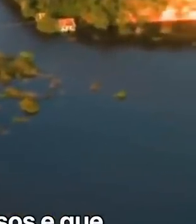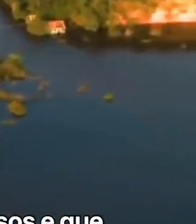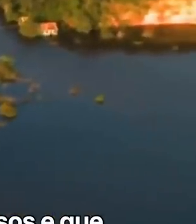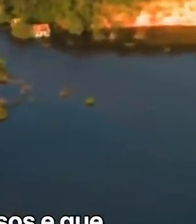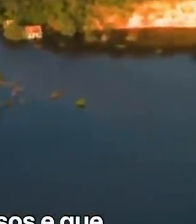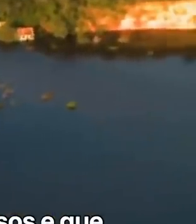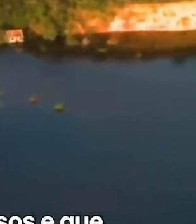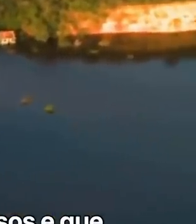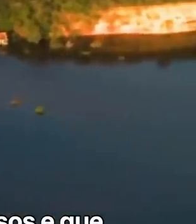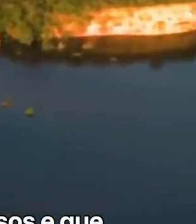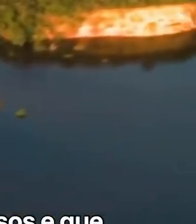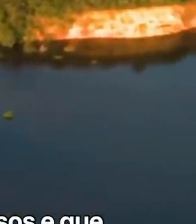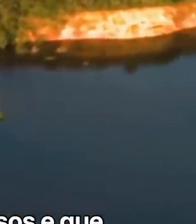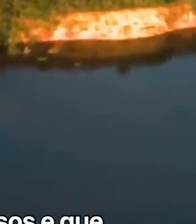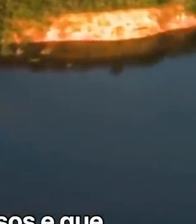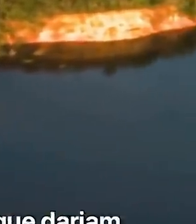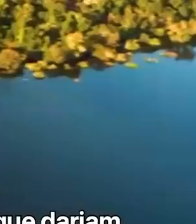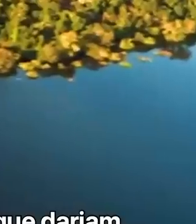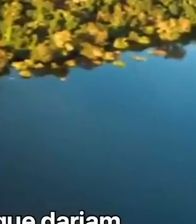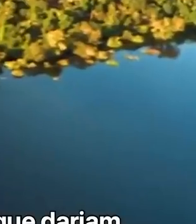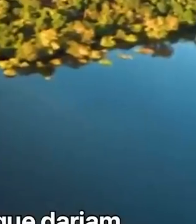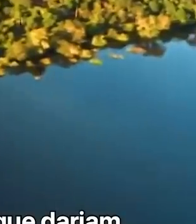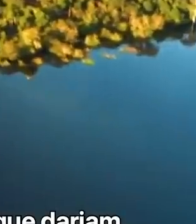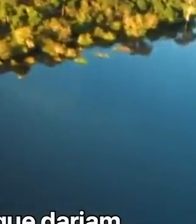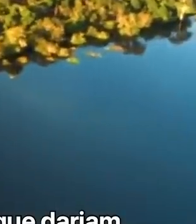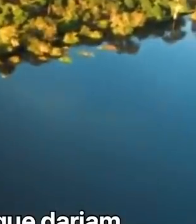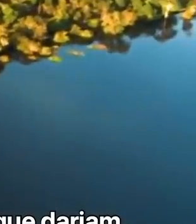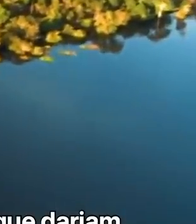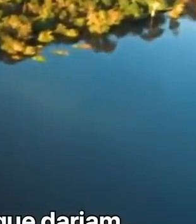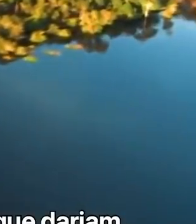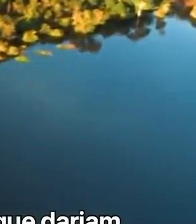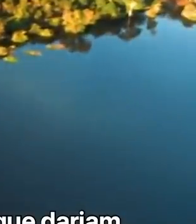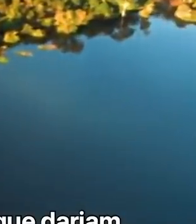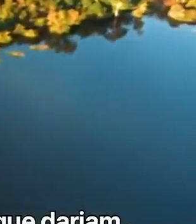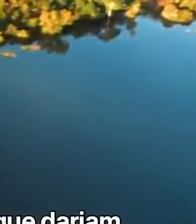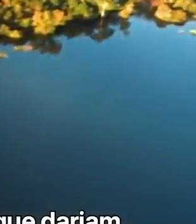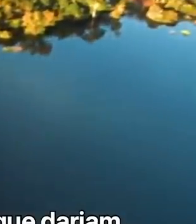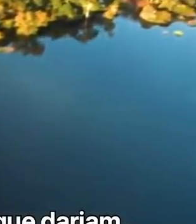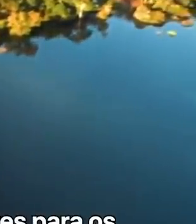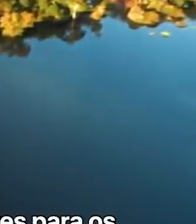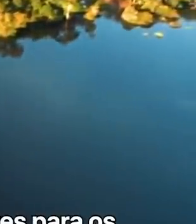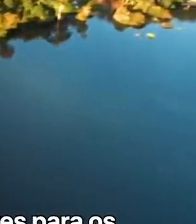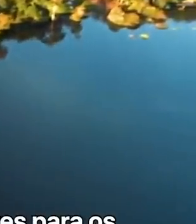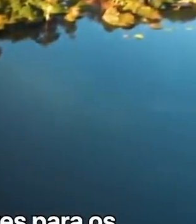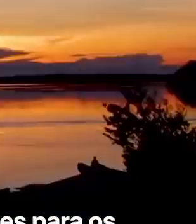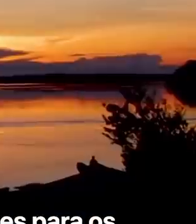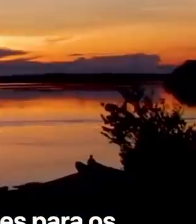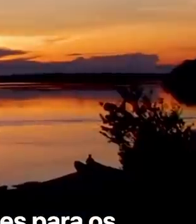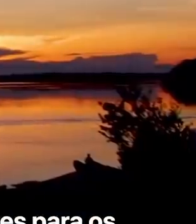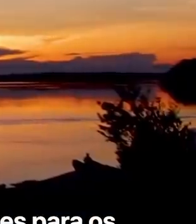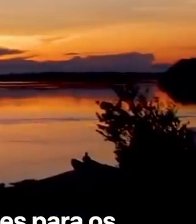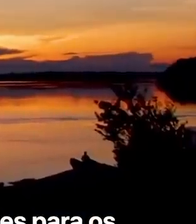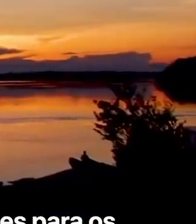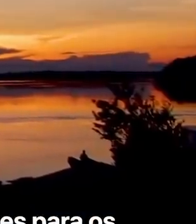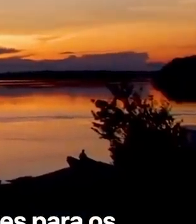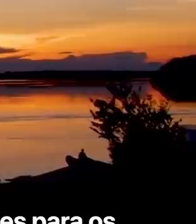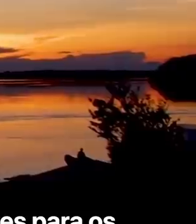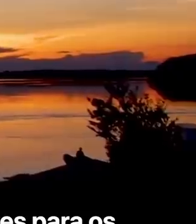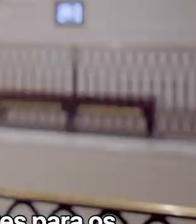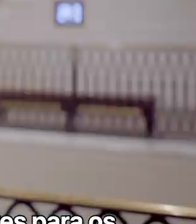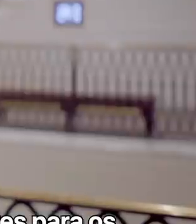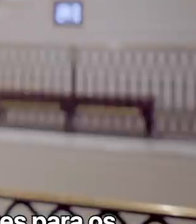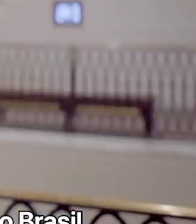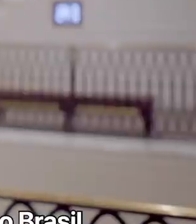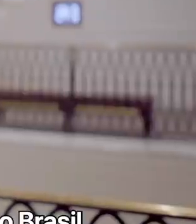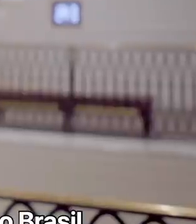desenvolvidos, aqueles que têm mais recursos e que prometeram por ocasião do Acordo de Paris que dariam, a partir do ano que vem, 100 bilhões